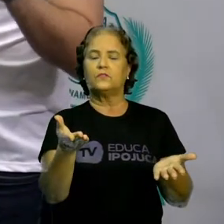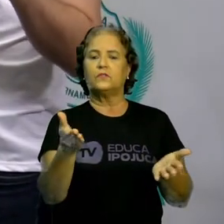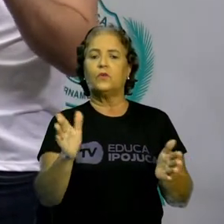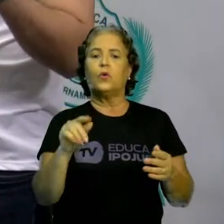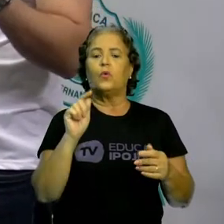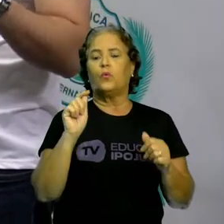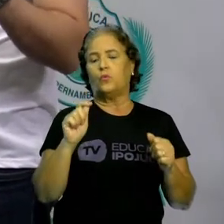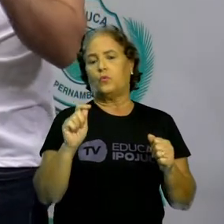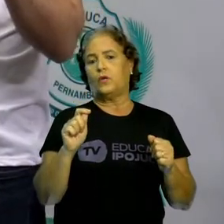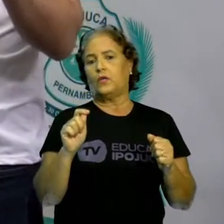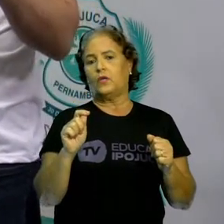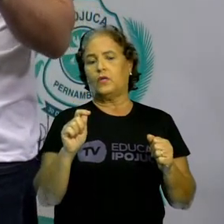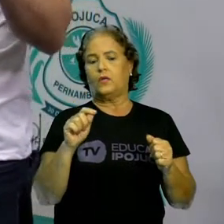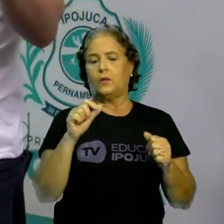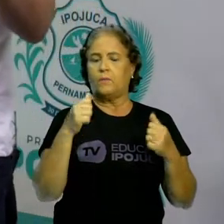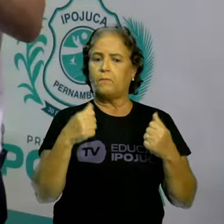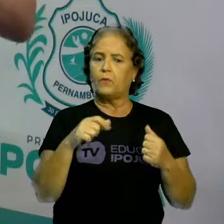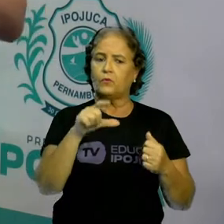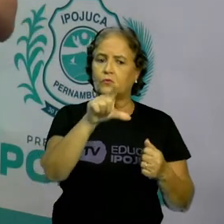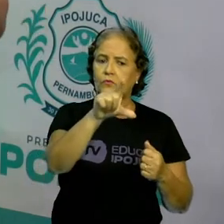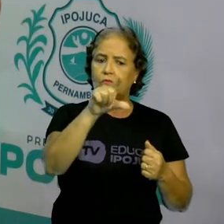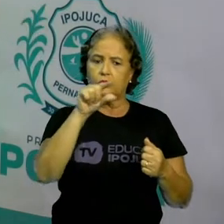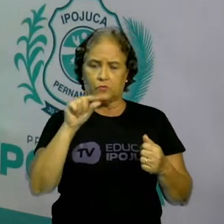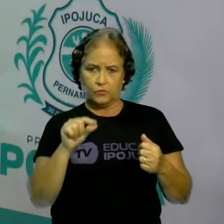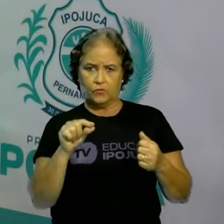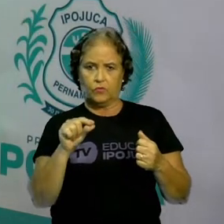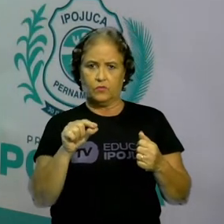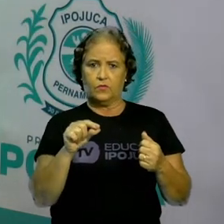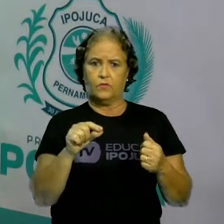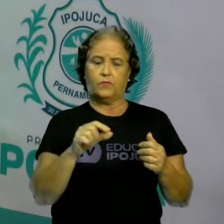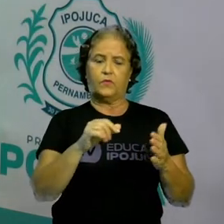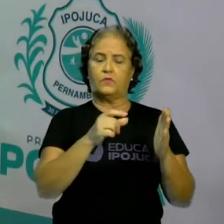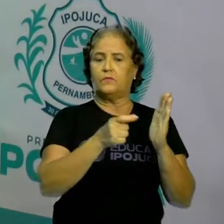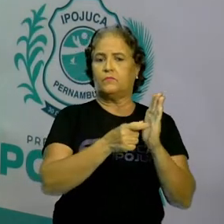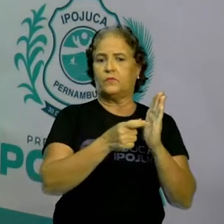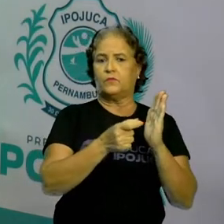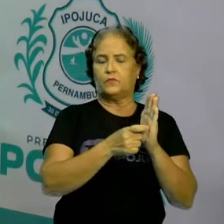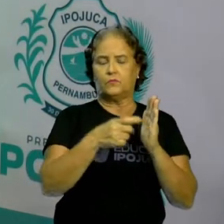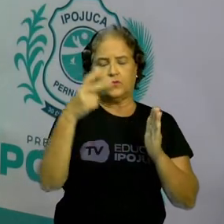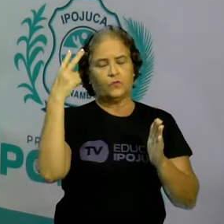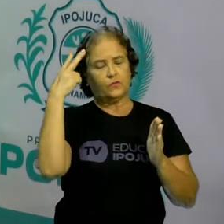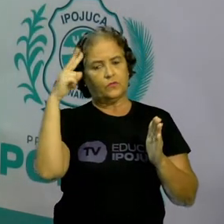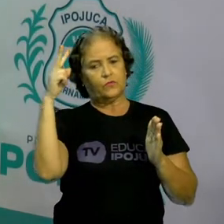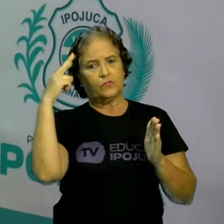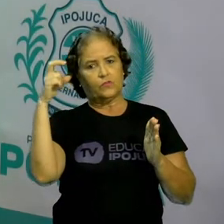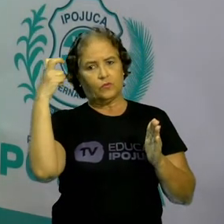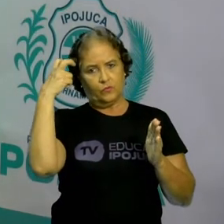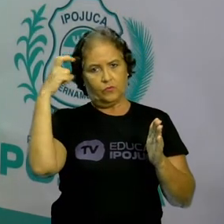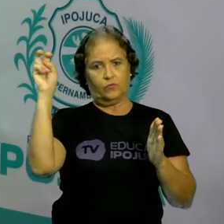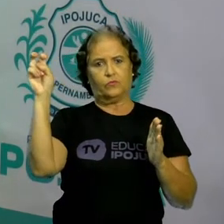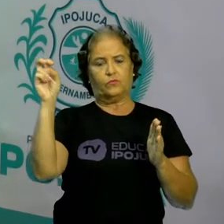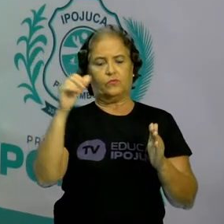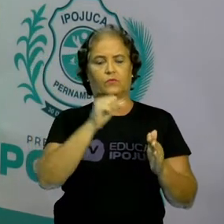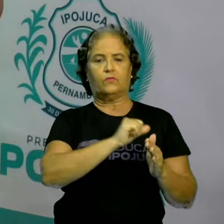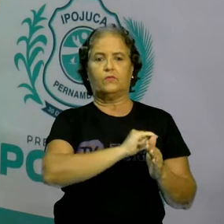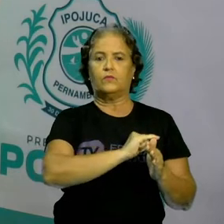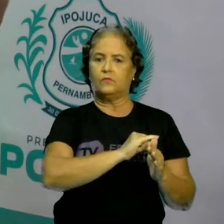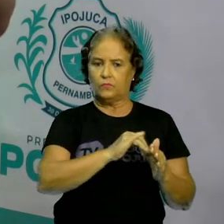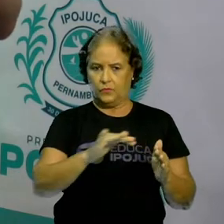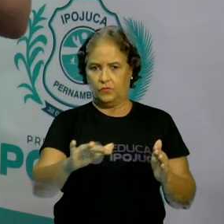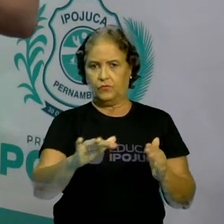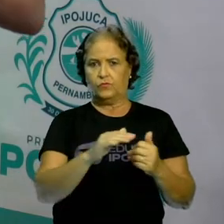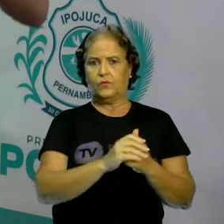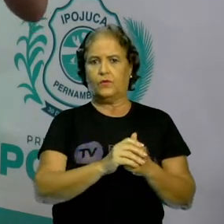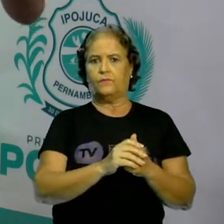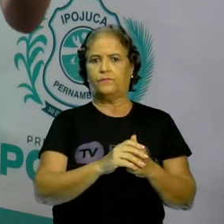como patrimônio histórico e cultural do Ipojuca? Lembrem aí que esse patrimônio pode ser tanto material,